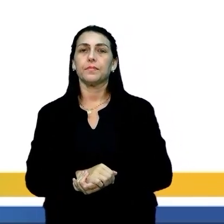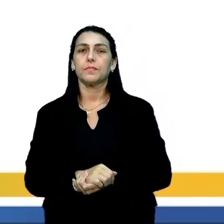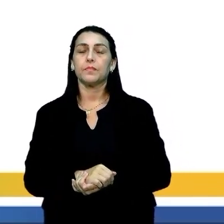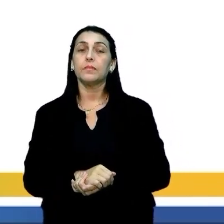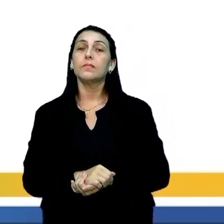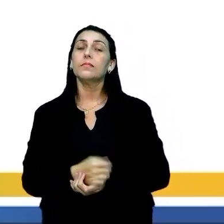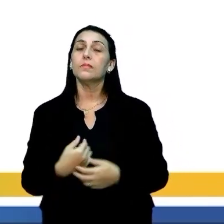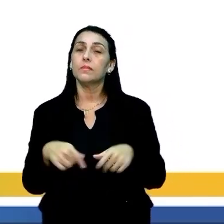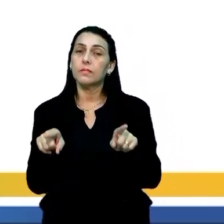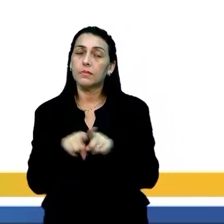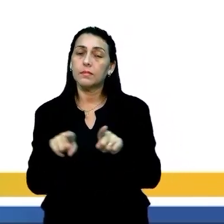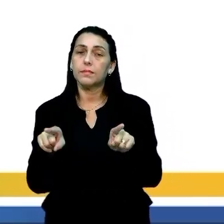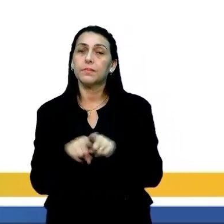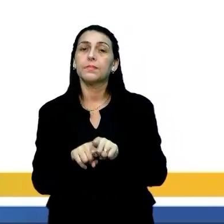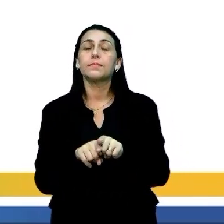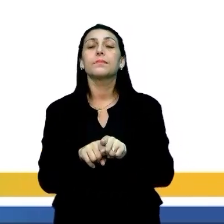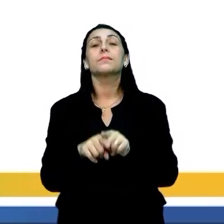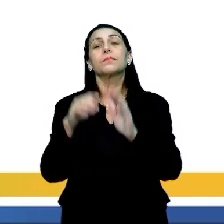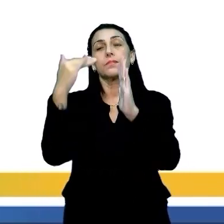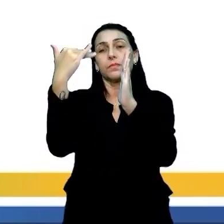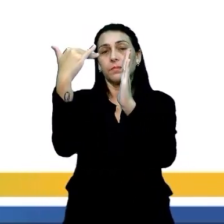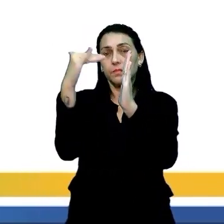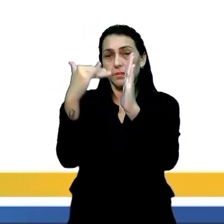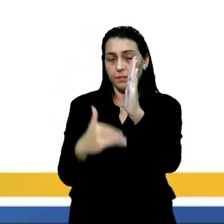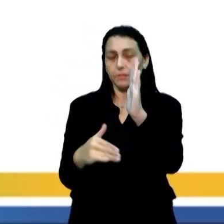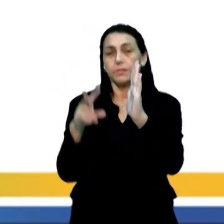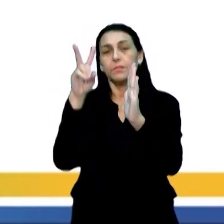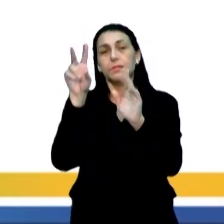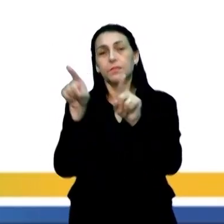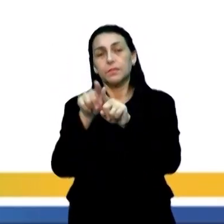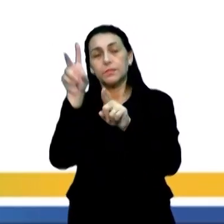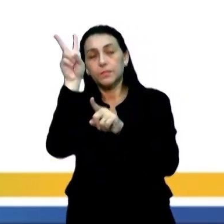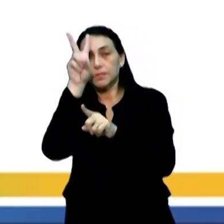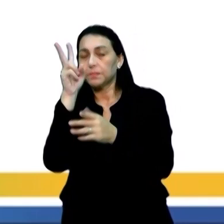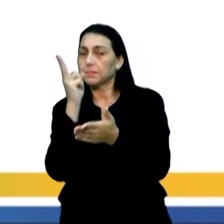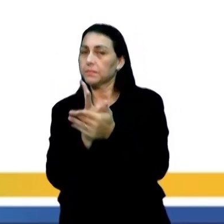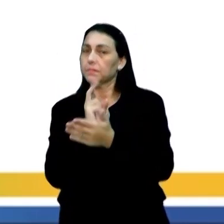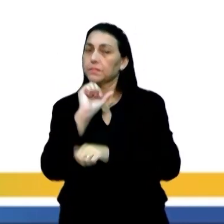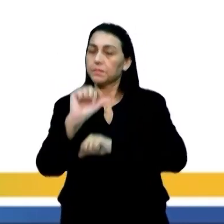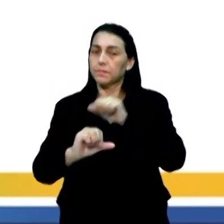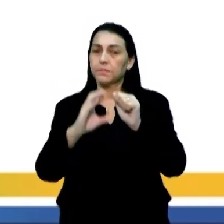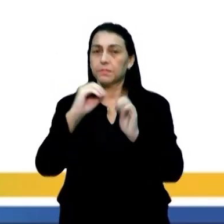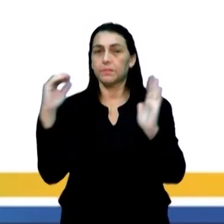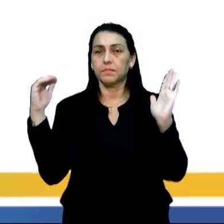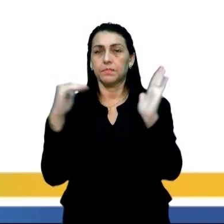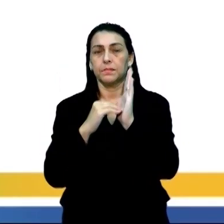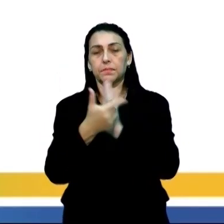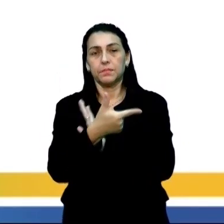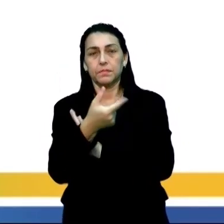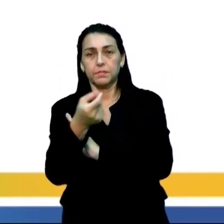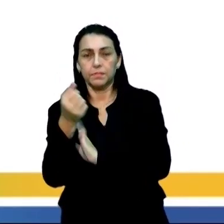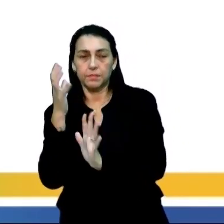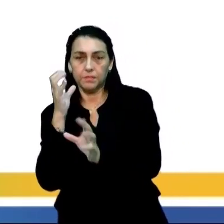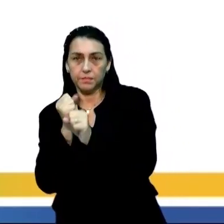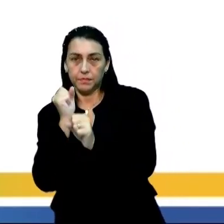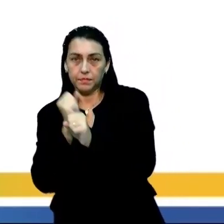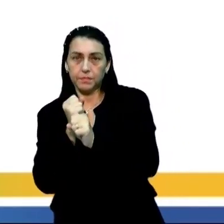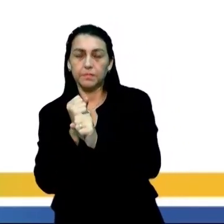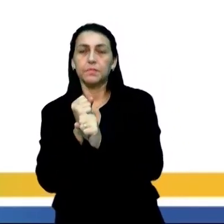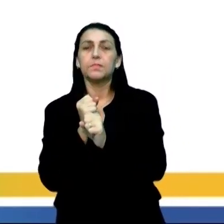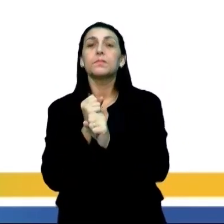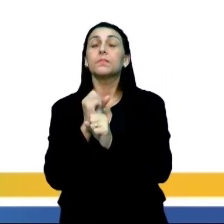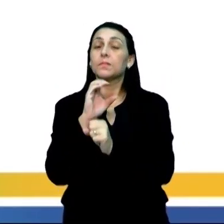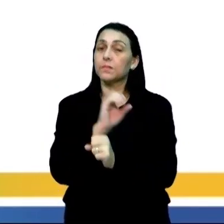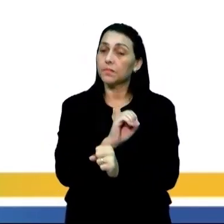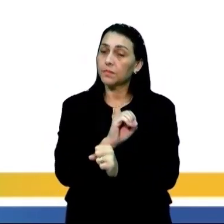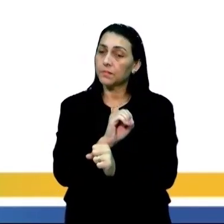Aqui nós temos a divisão por níveis, né? Lembrando que sempre varia de 0 a 200 pontos. E aí, no nível